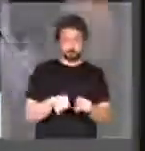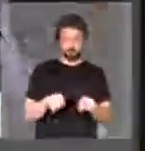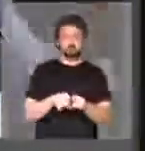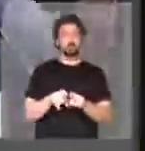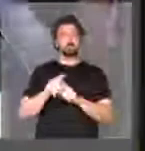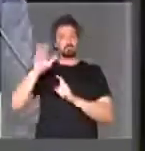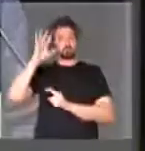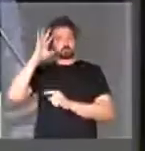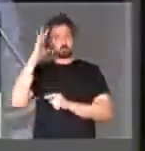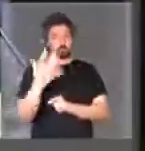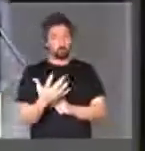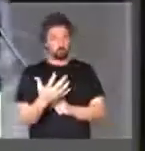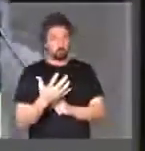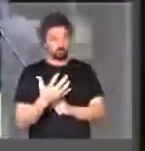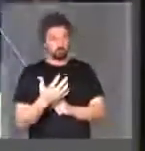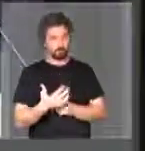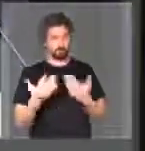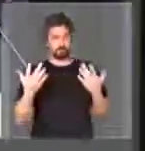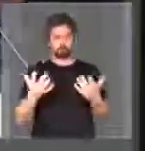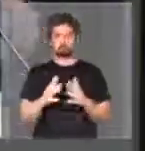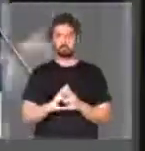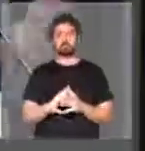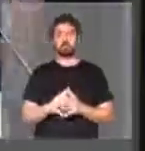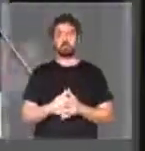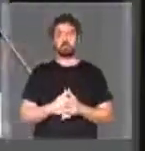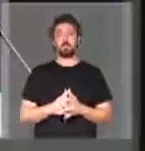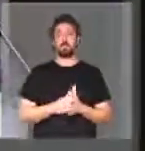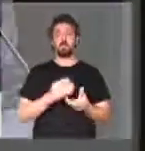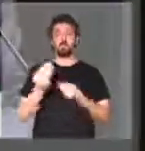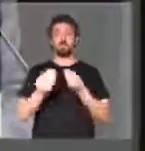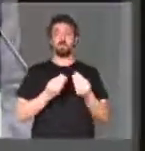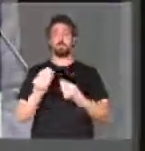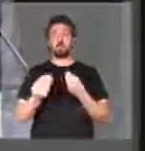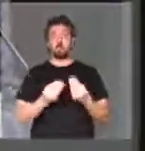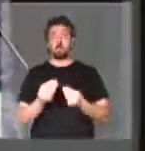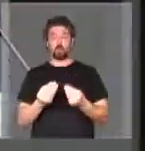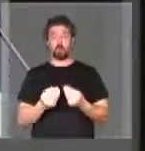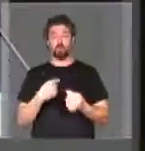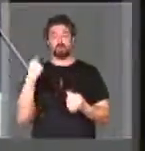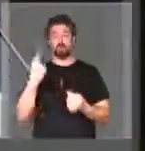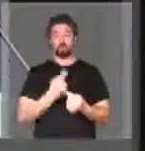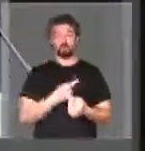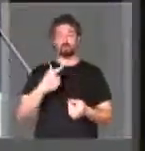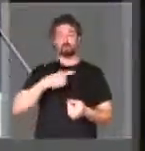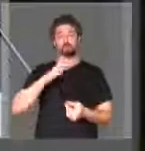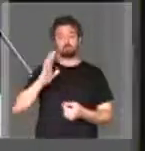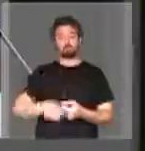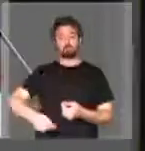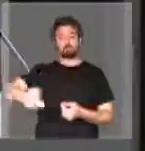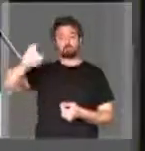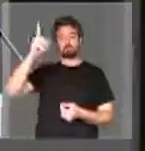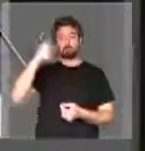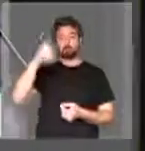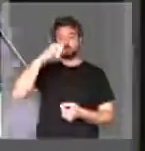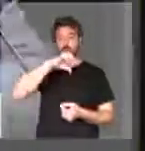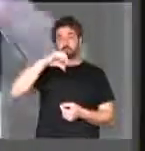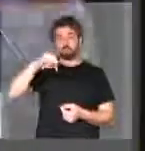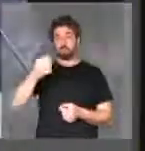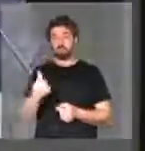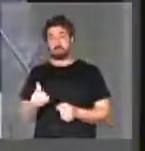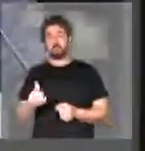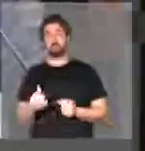resolvidas. Então, vejam, os instrumentos para isso nós temos desde 1996,